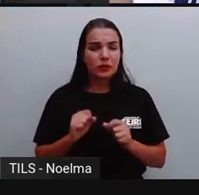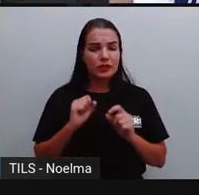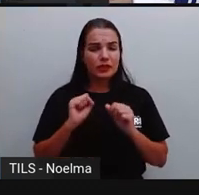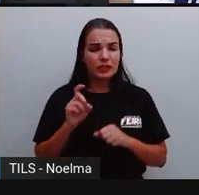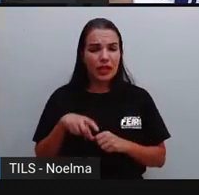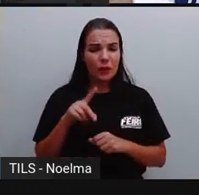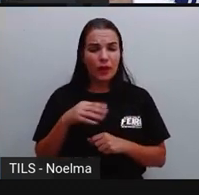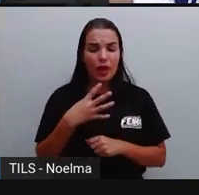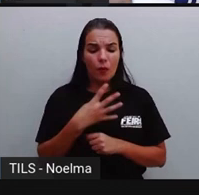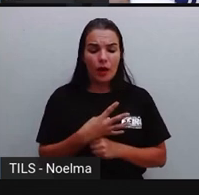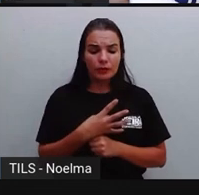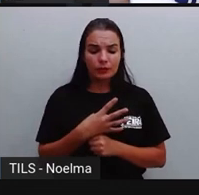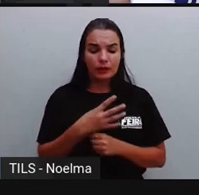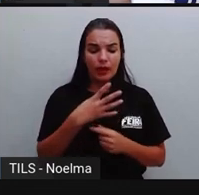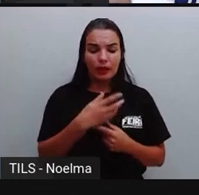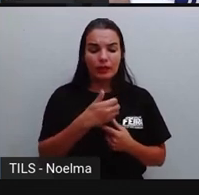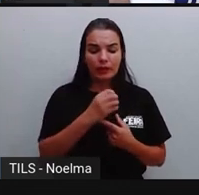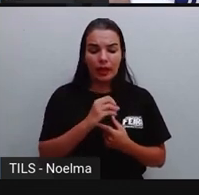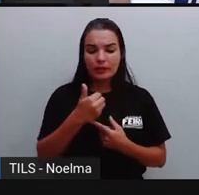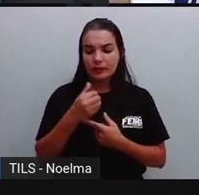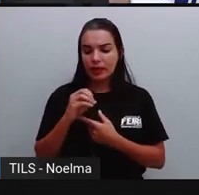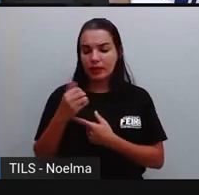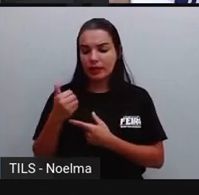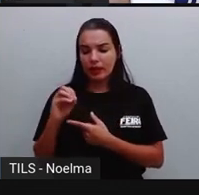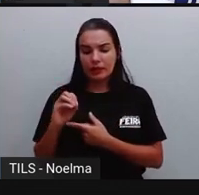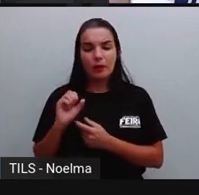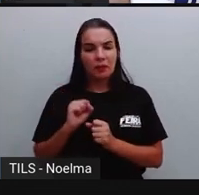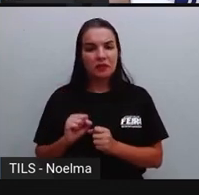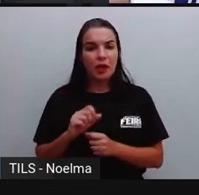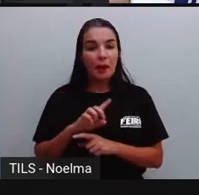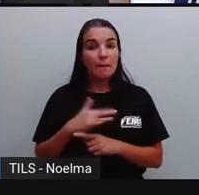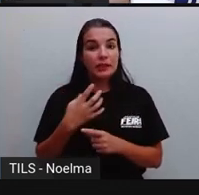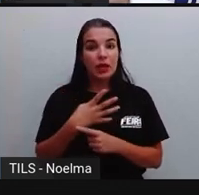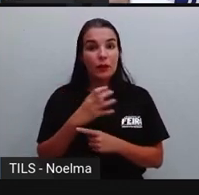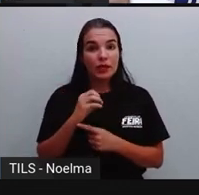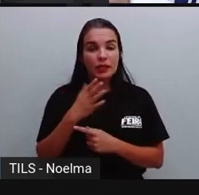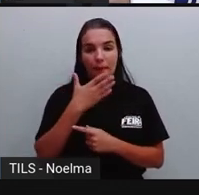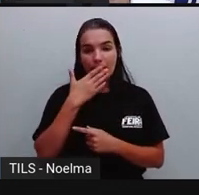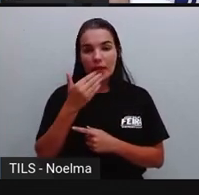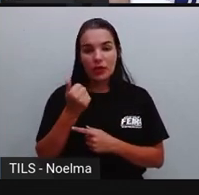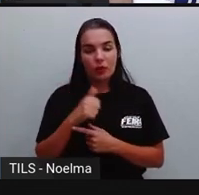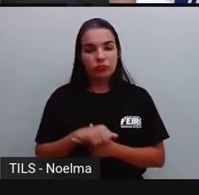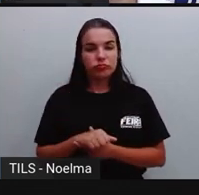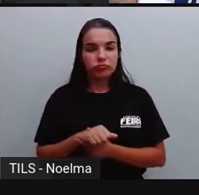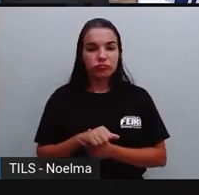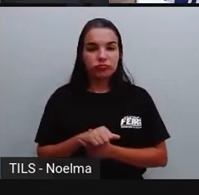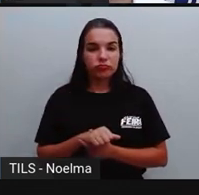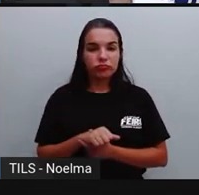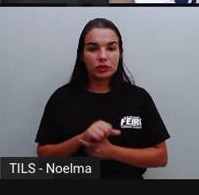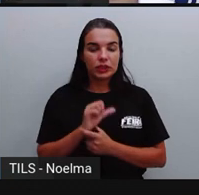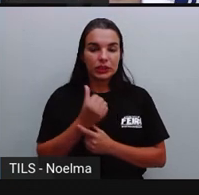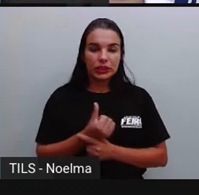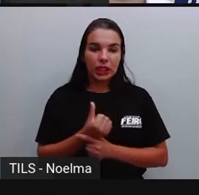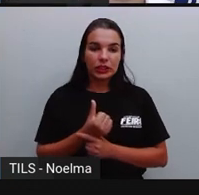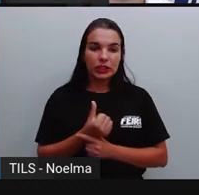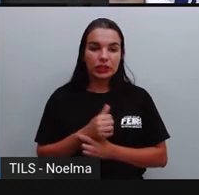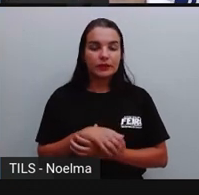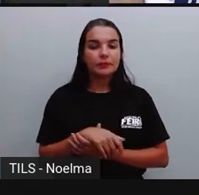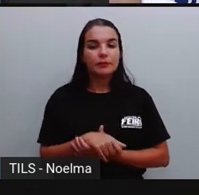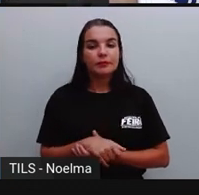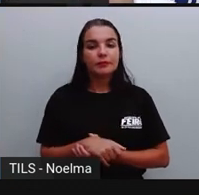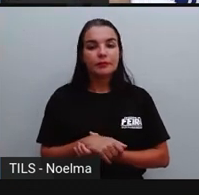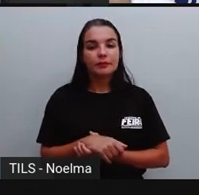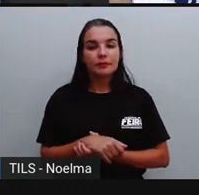dividir aqui o 40 em quatro grupos de 10, mas a Pró colocou 40 aqui, né, mais o 6.